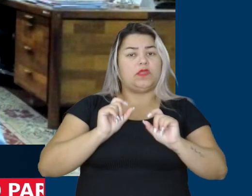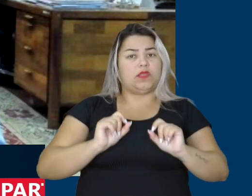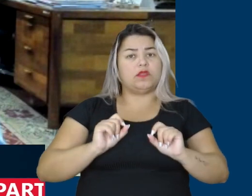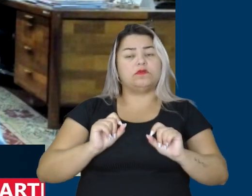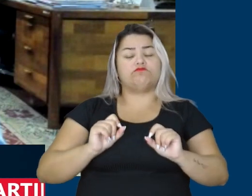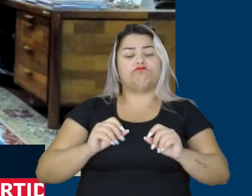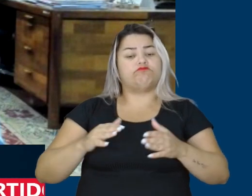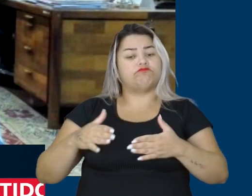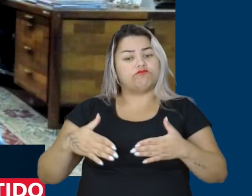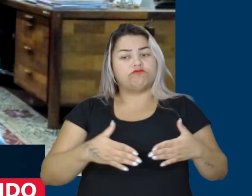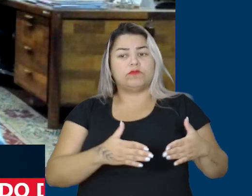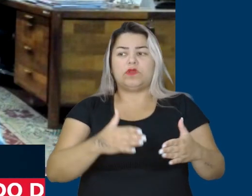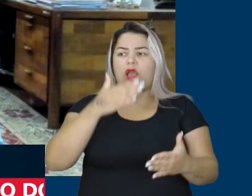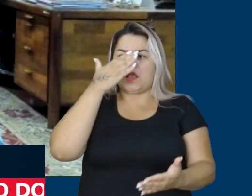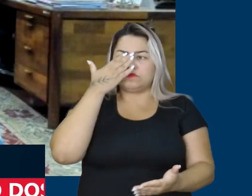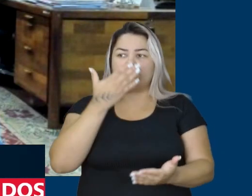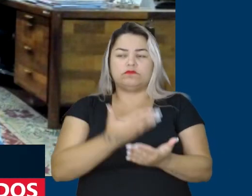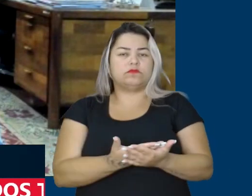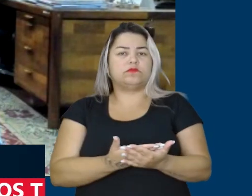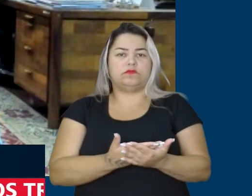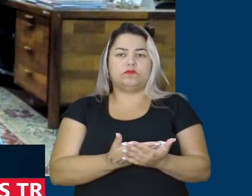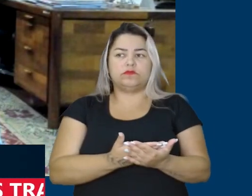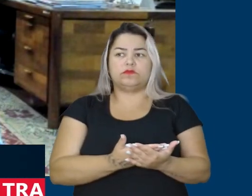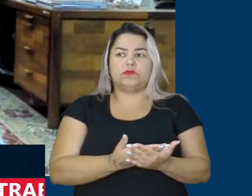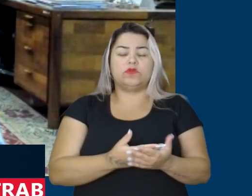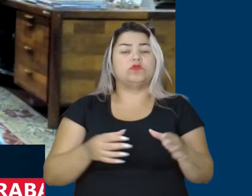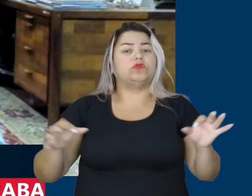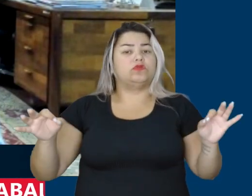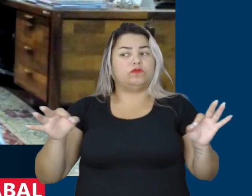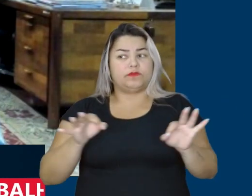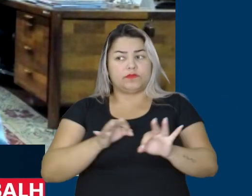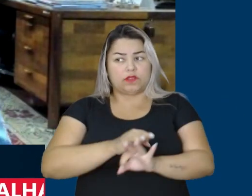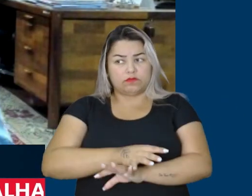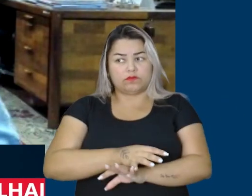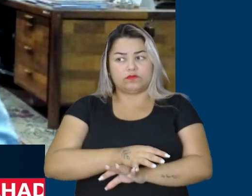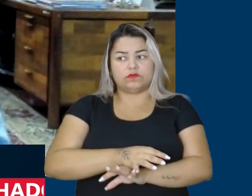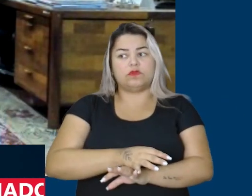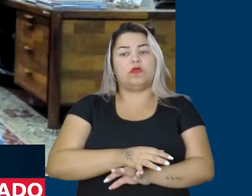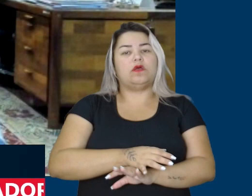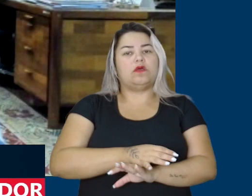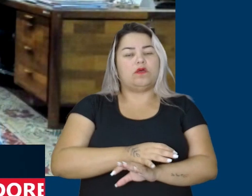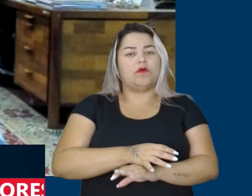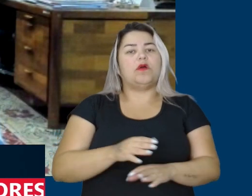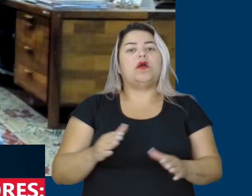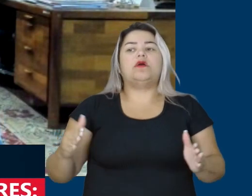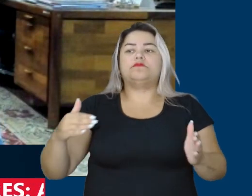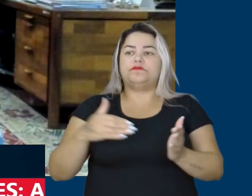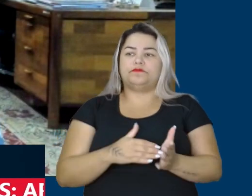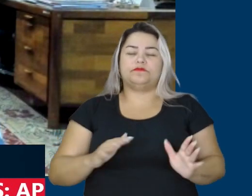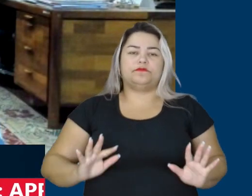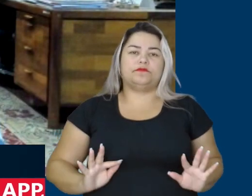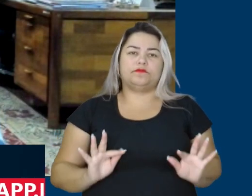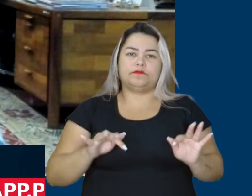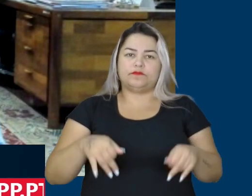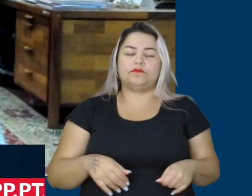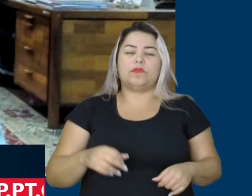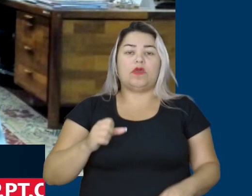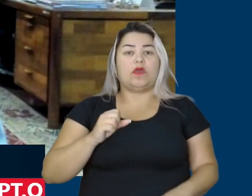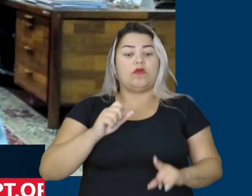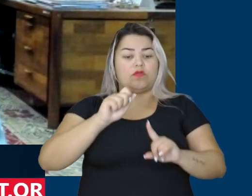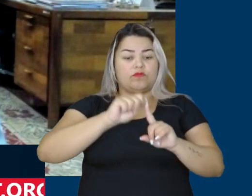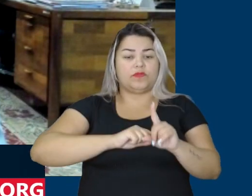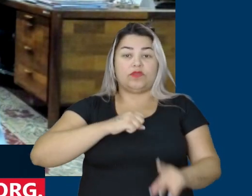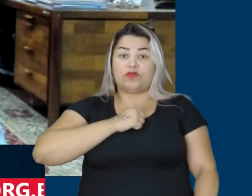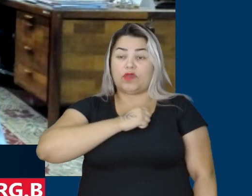estamos caminhando, creio eu, para o processo de conclusão. Creio que até final de agosto,